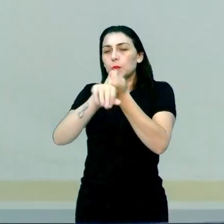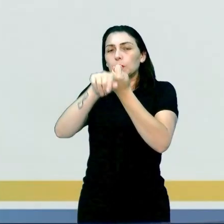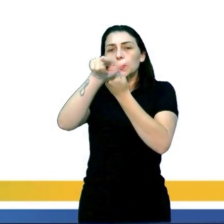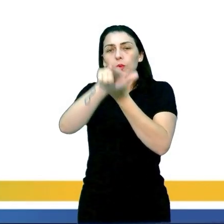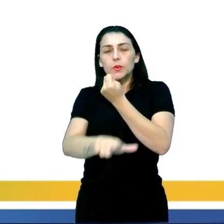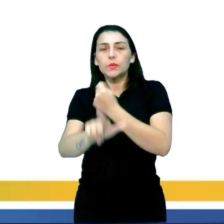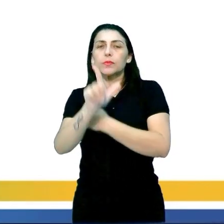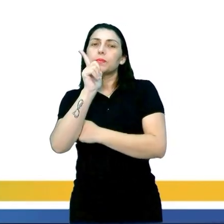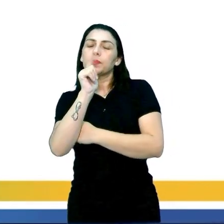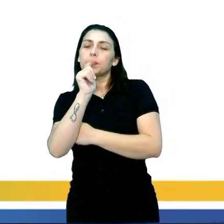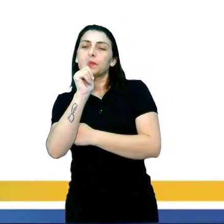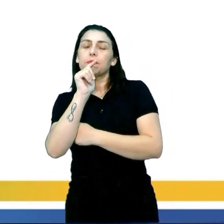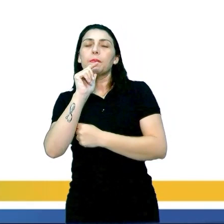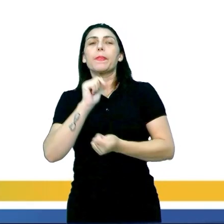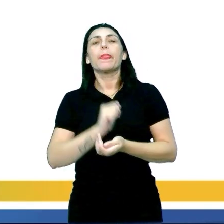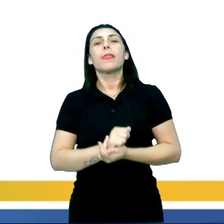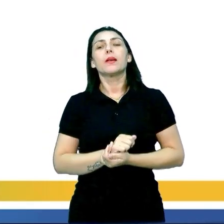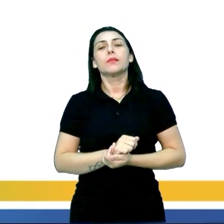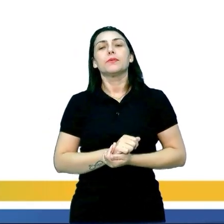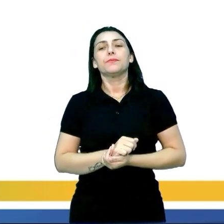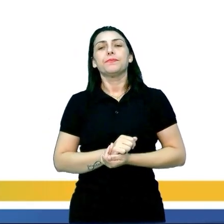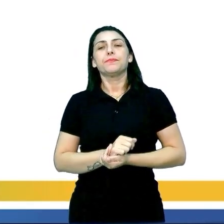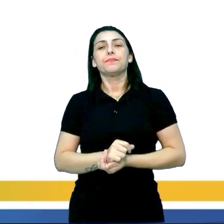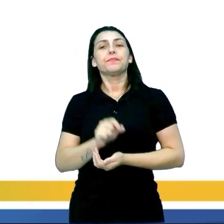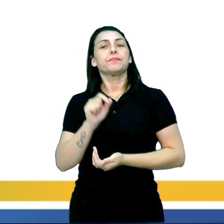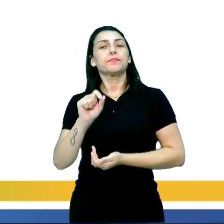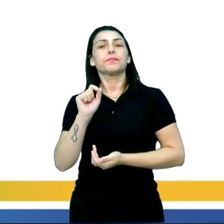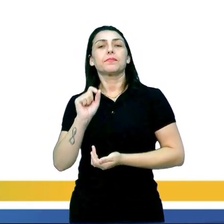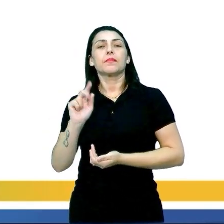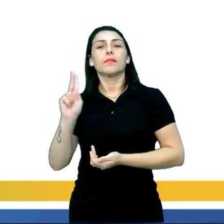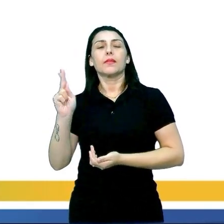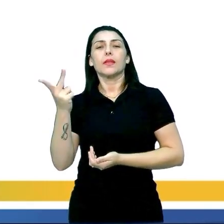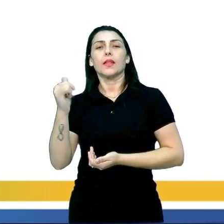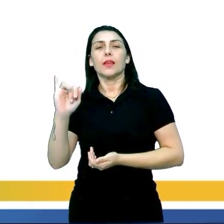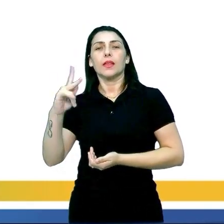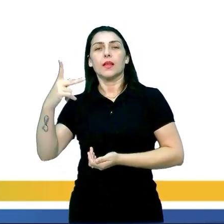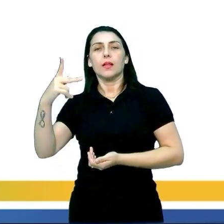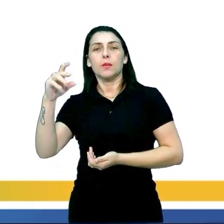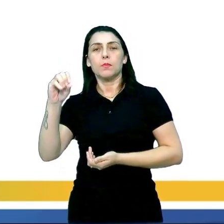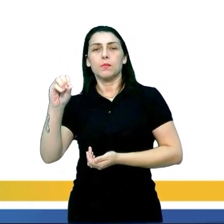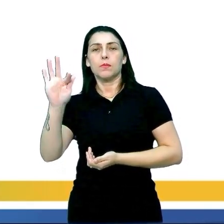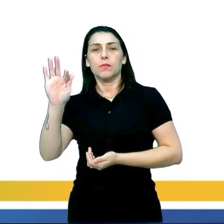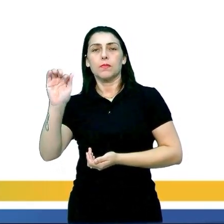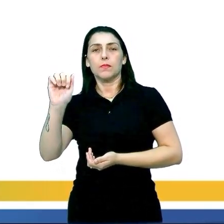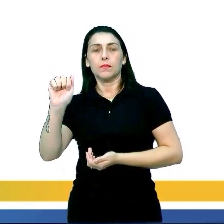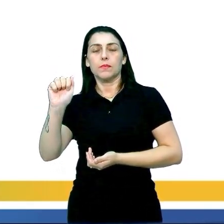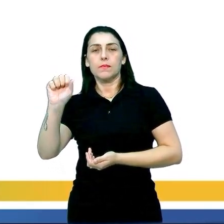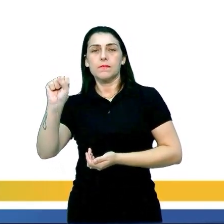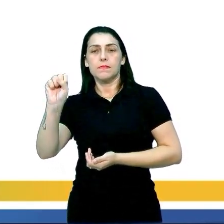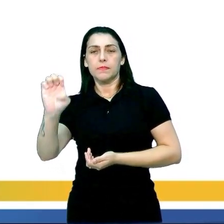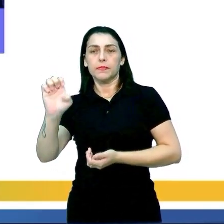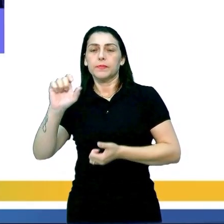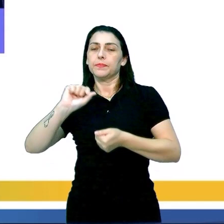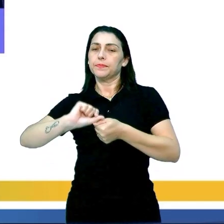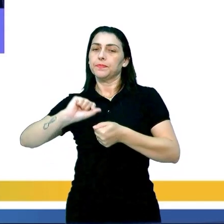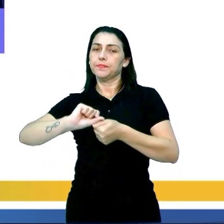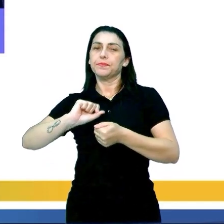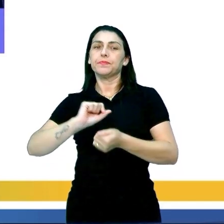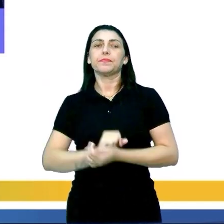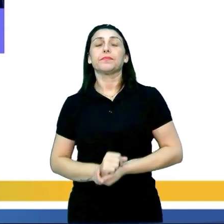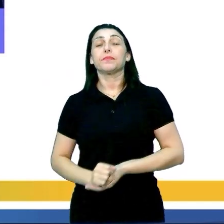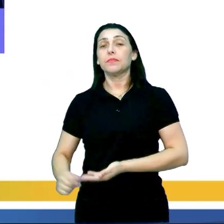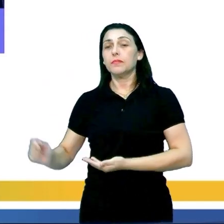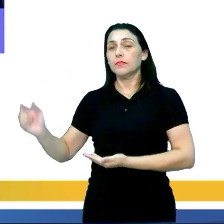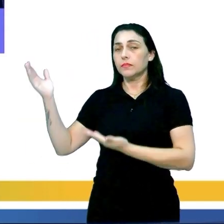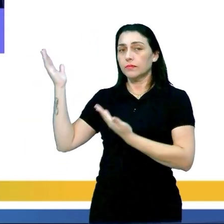dessa água, tá? Então, isso aí é o que a hipófise faz, que está sendo comandada pelo hipotálamo e tudo mais, tá?